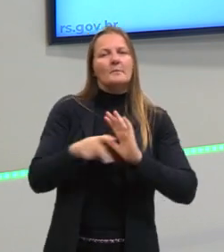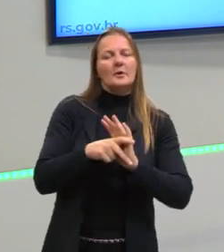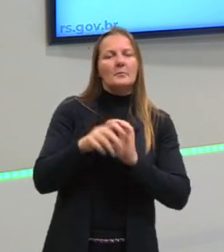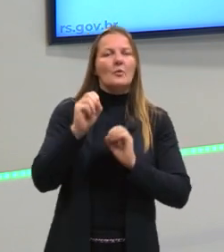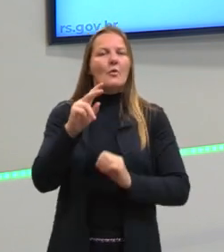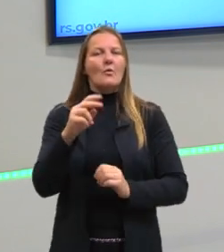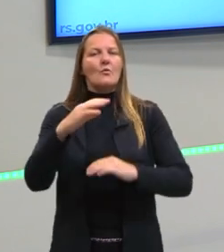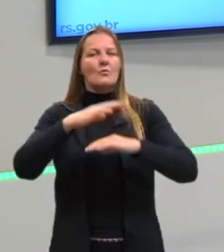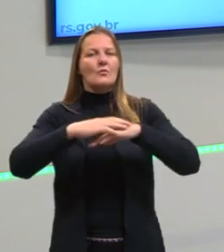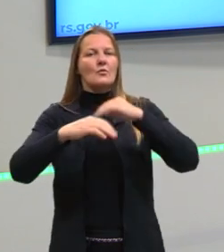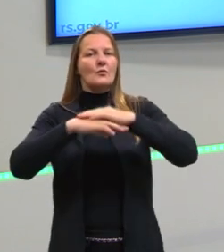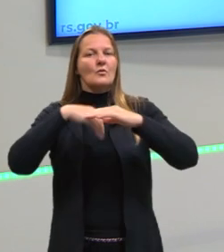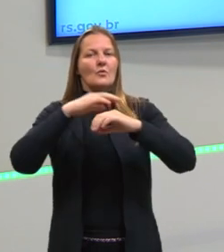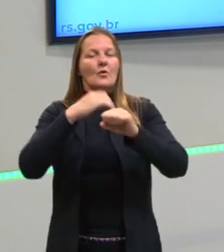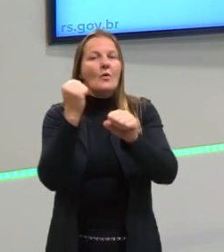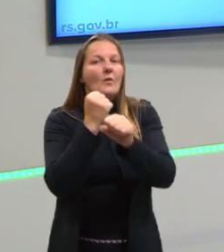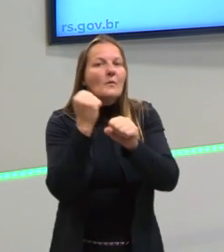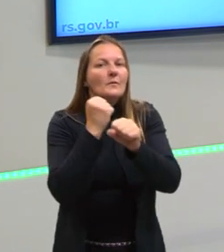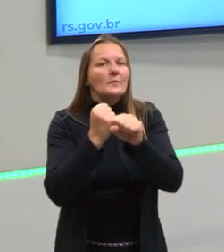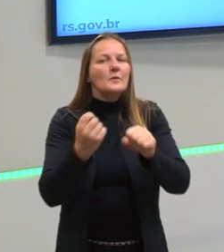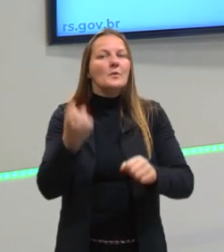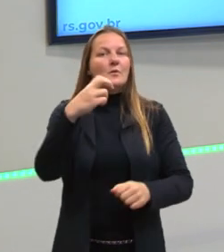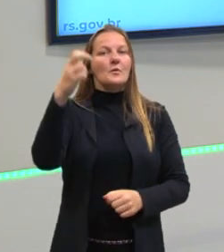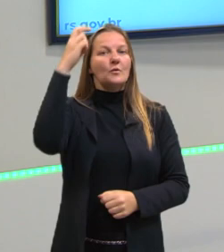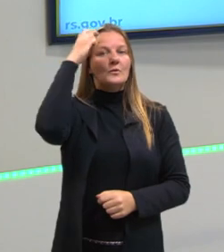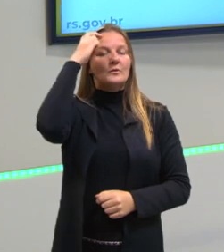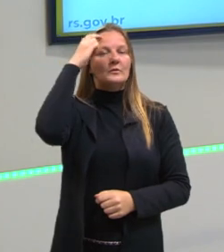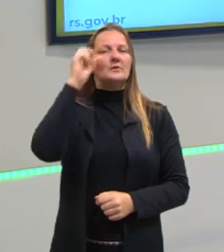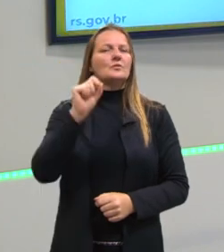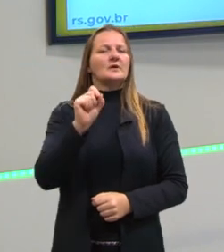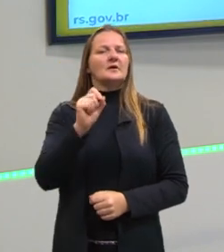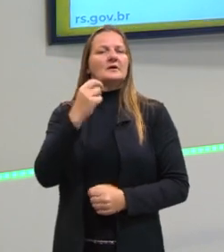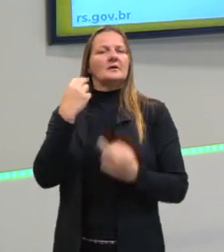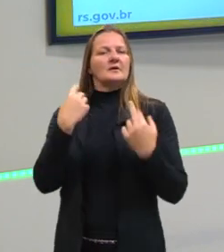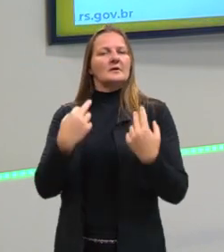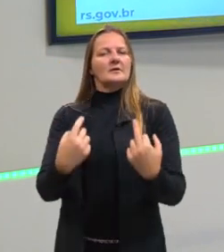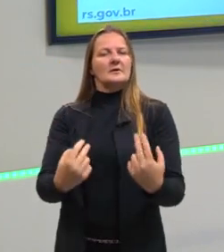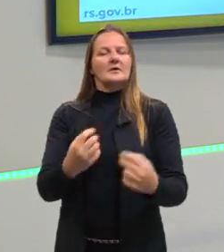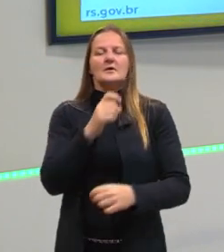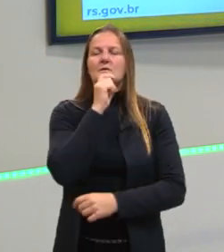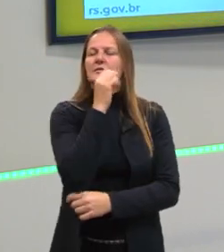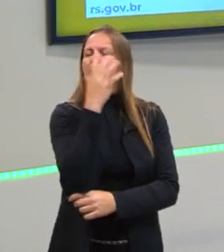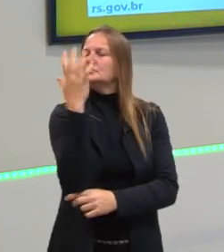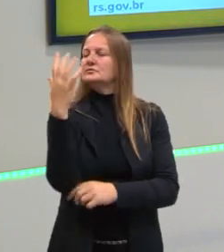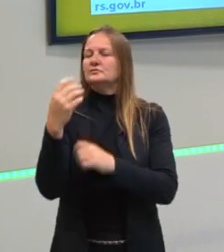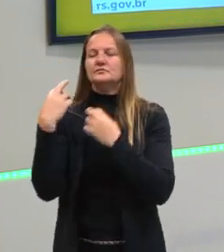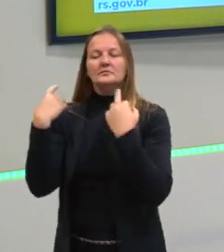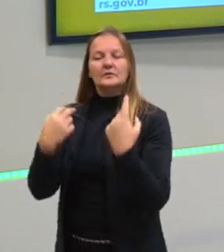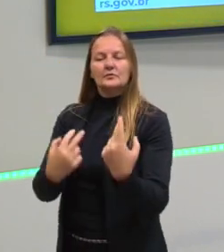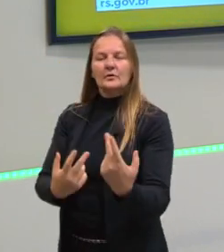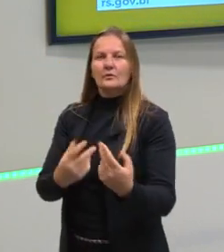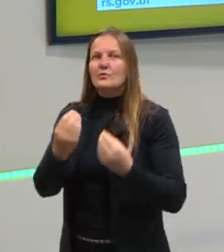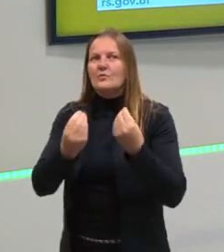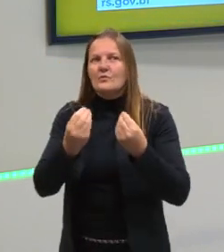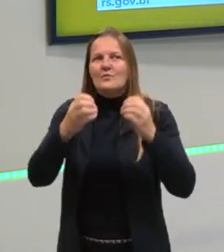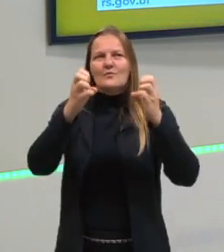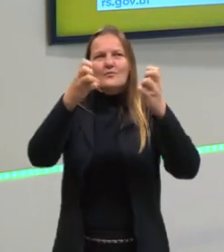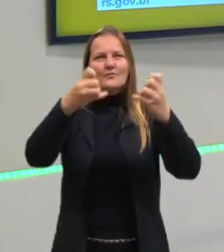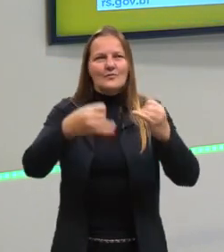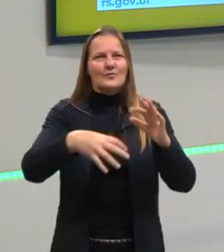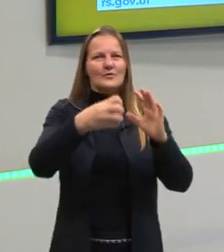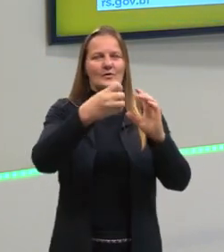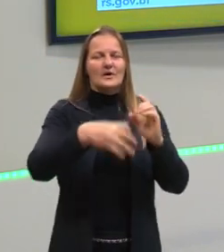constrói, produz, é cultural. E o que é natural? O que é extensão da natureza? O que é cultural? Olha, a palavra